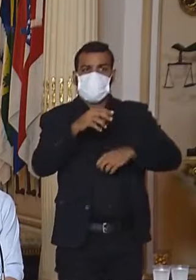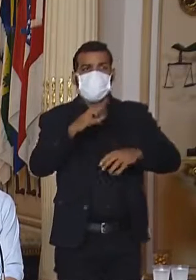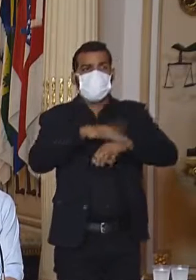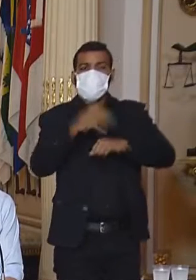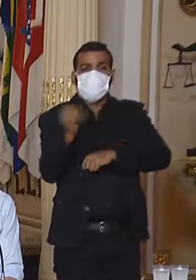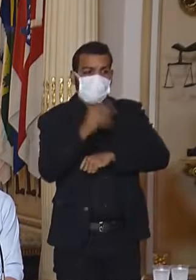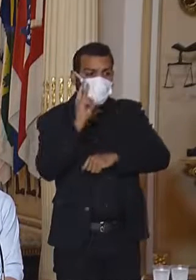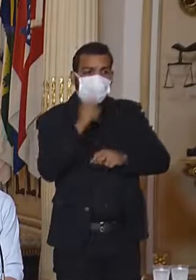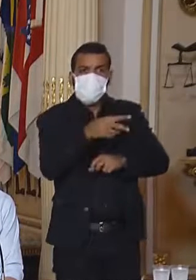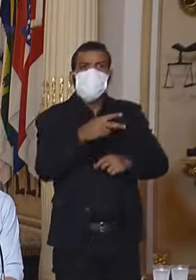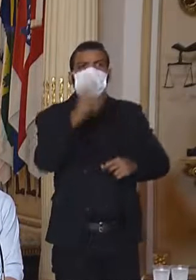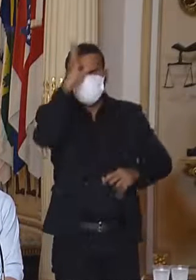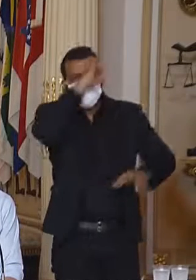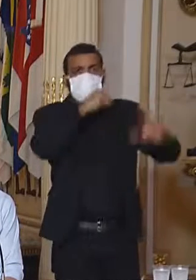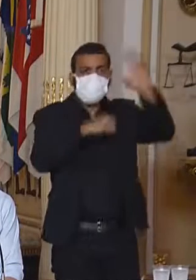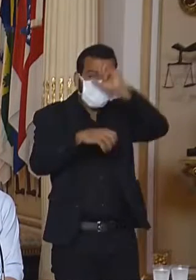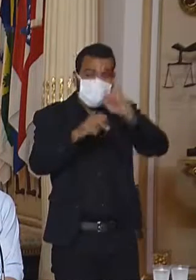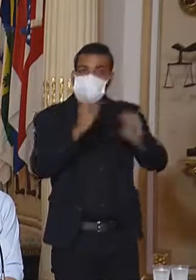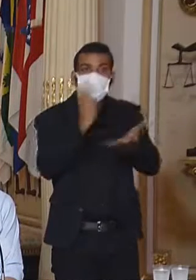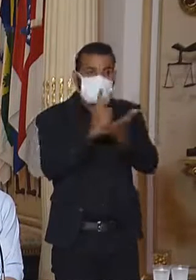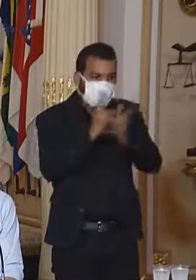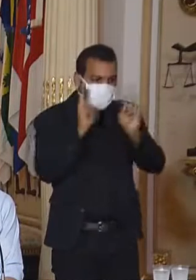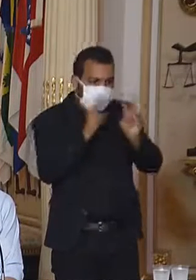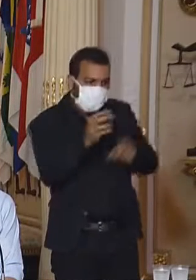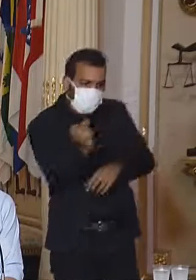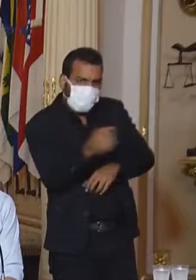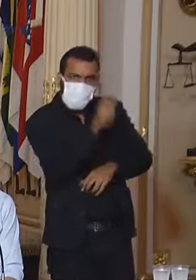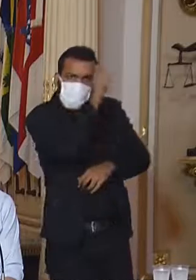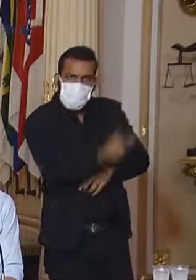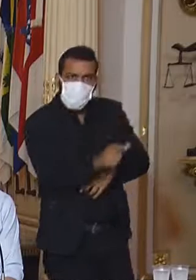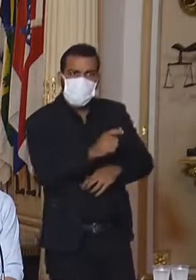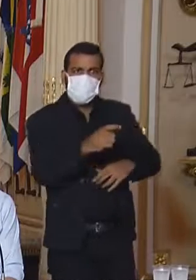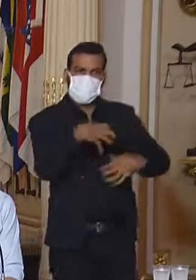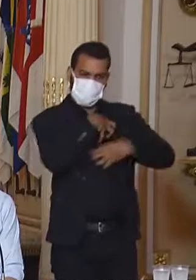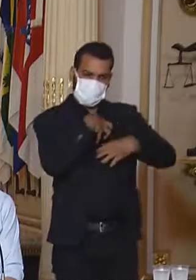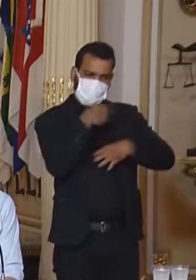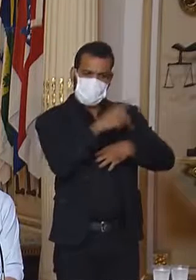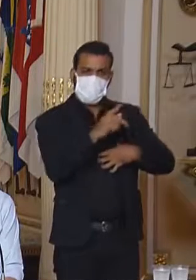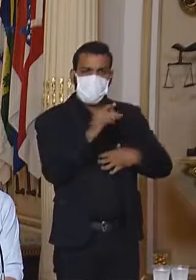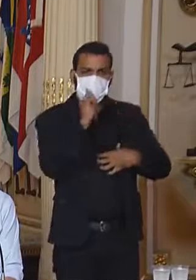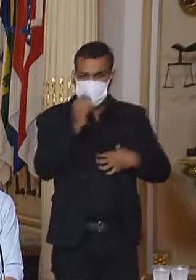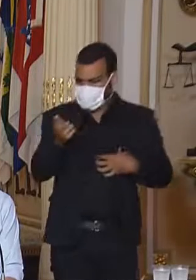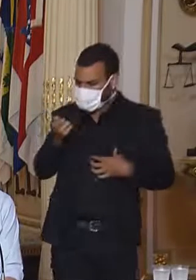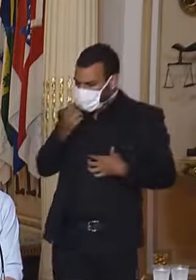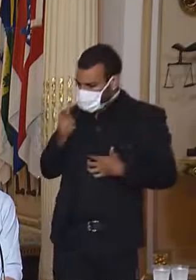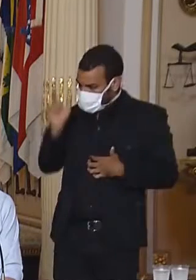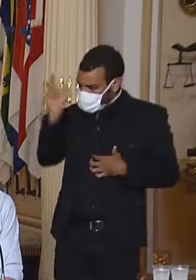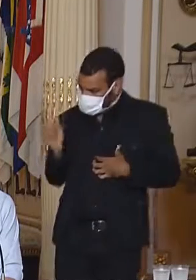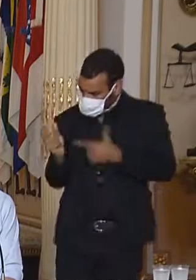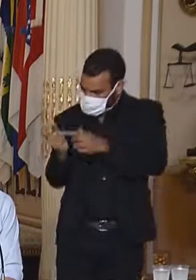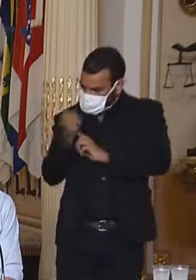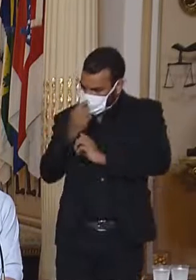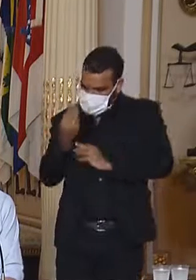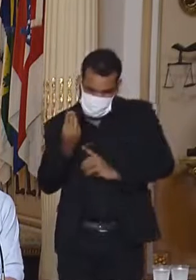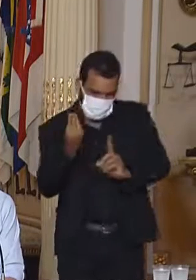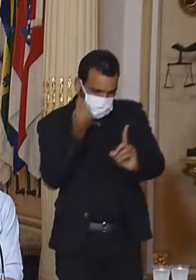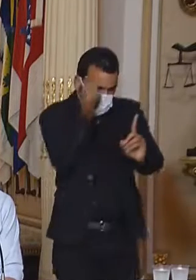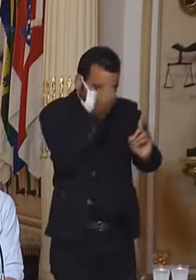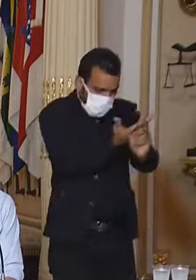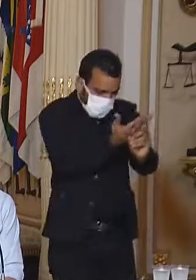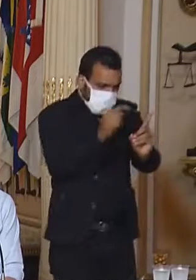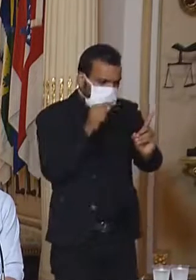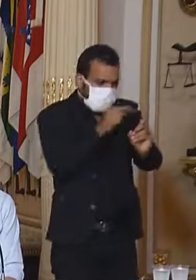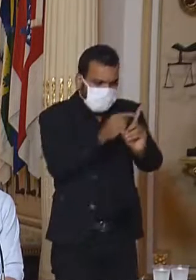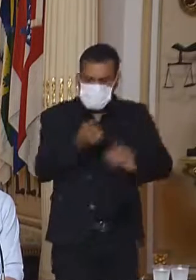clínico e toda vez que você tem evidência científica robusta, no sentido de que uma droga ela traz uma melhoria quando